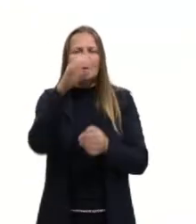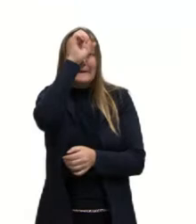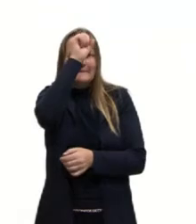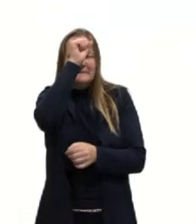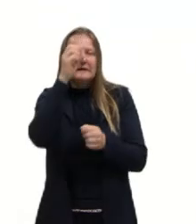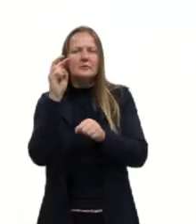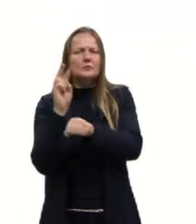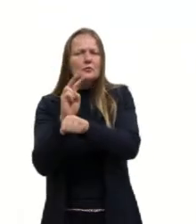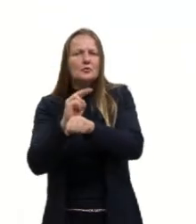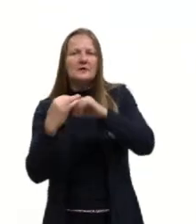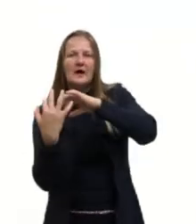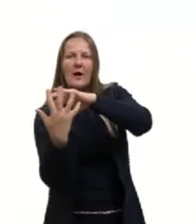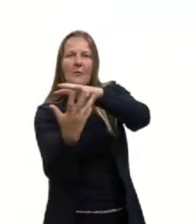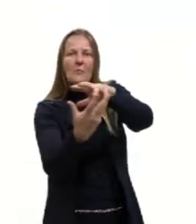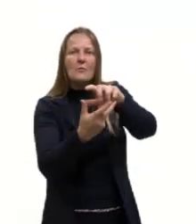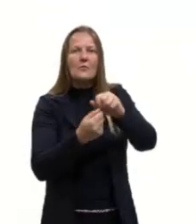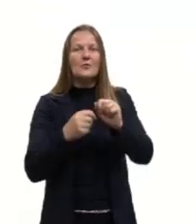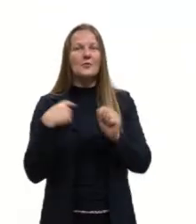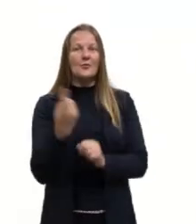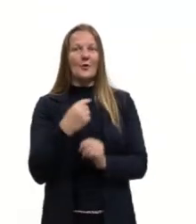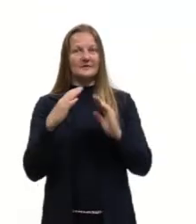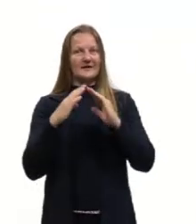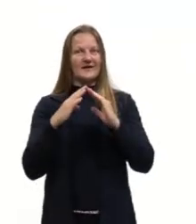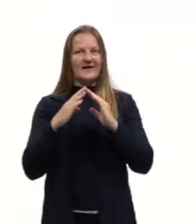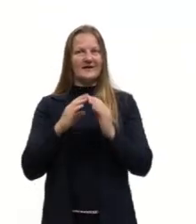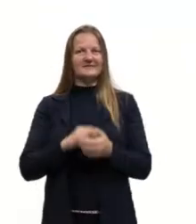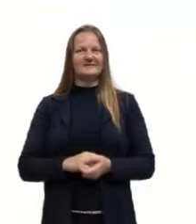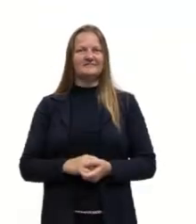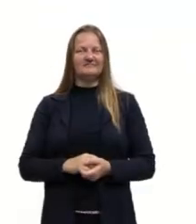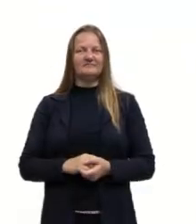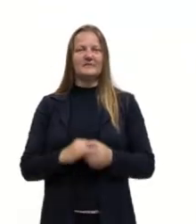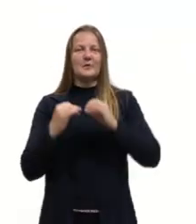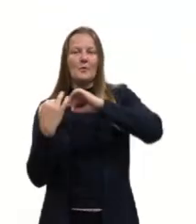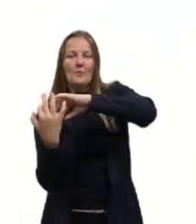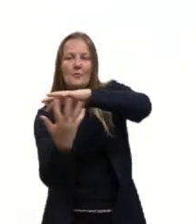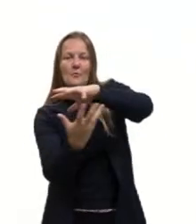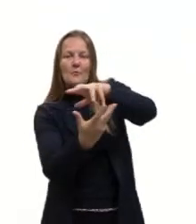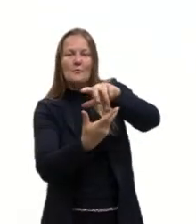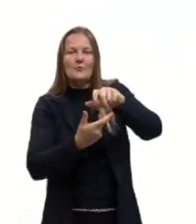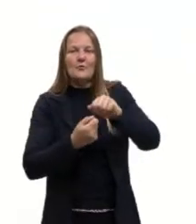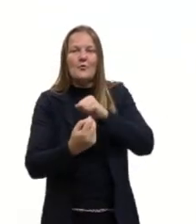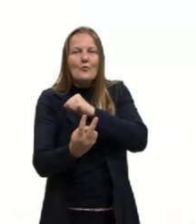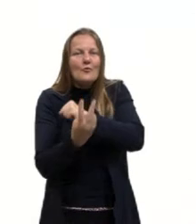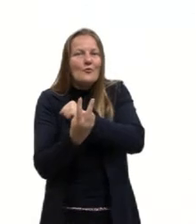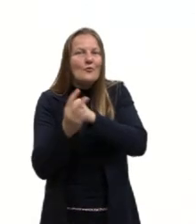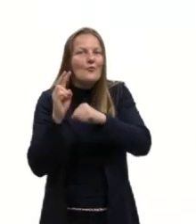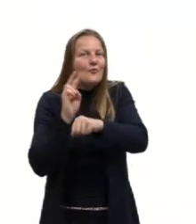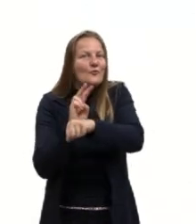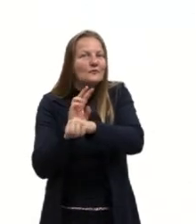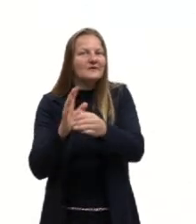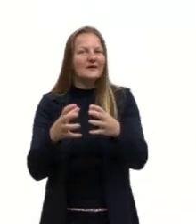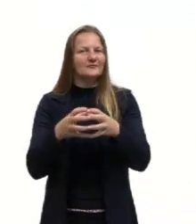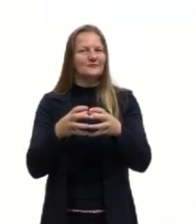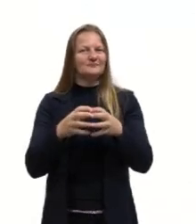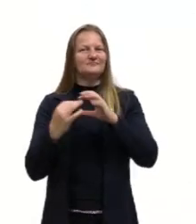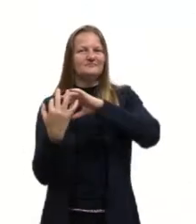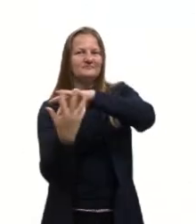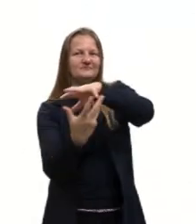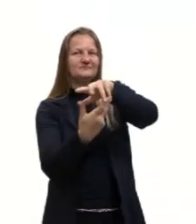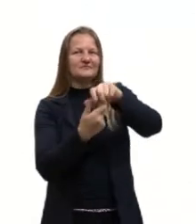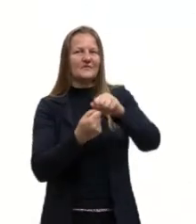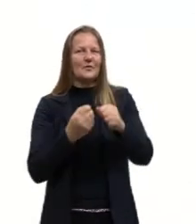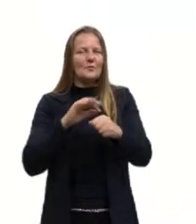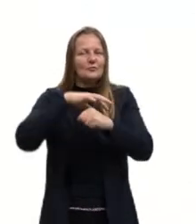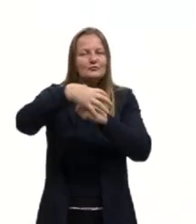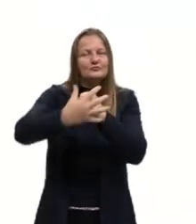proteger o nosso lar, a nossa casa, que é o nosso planeta, certo? Então, para nós aprendermos a proteger,